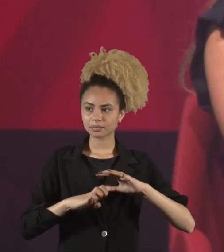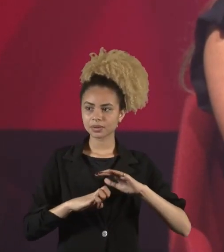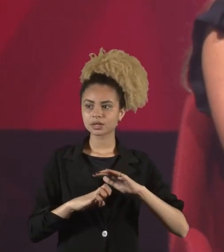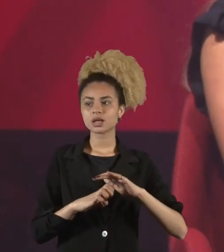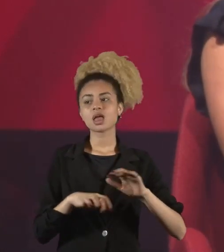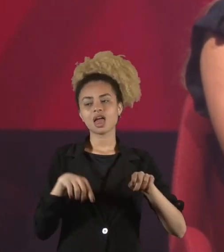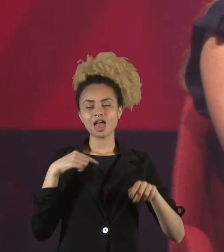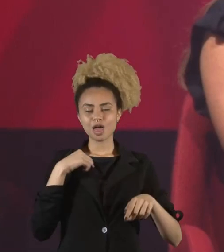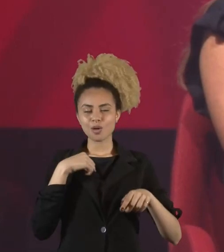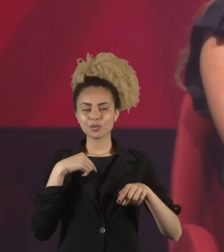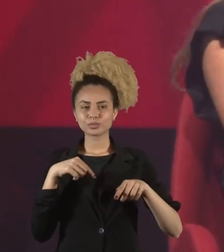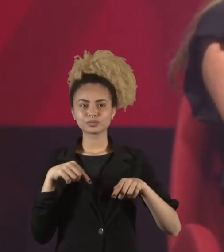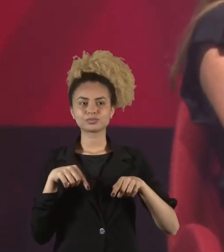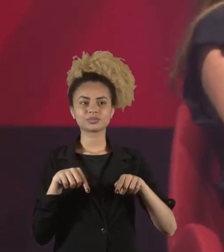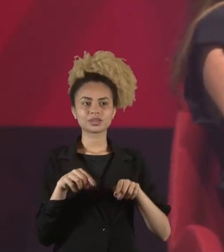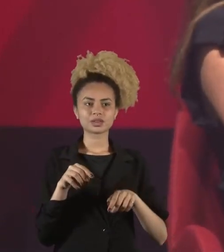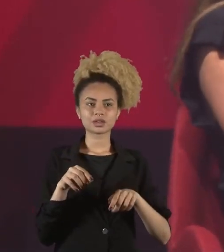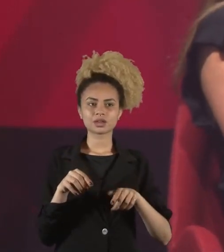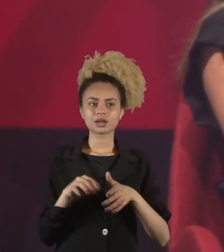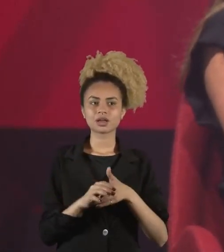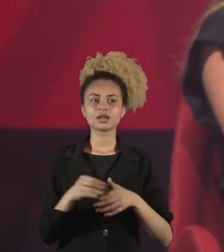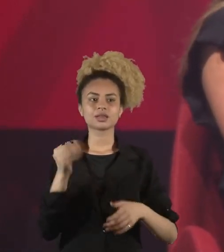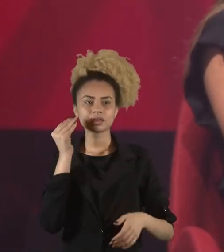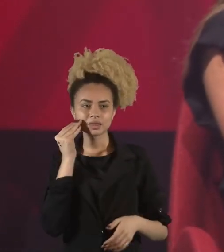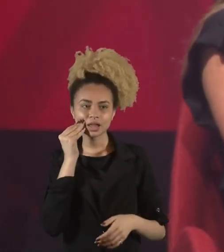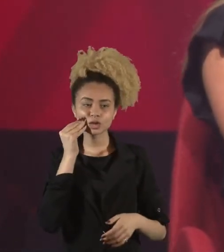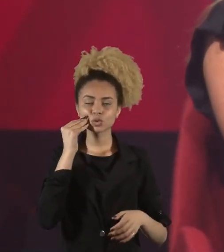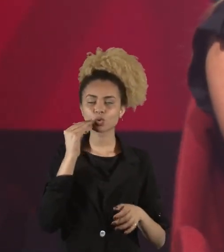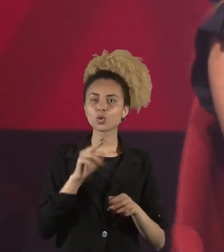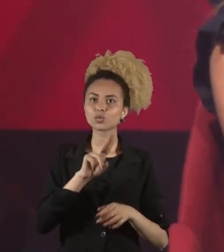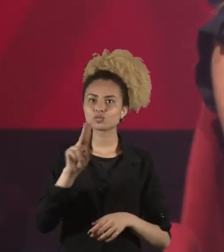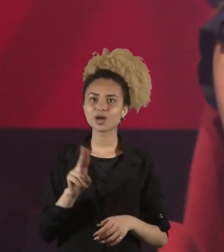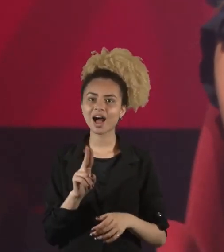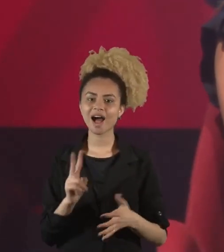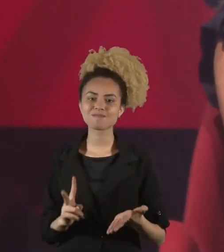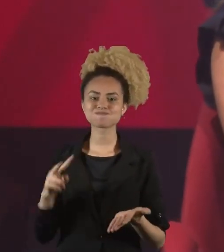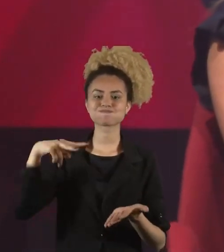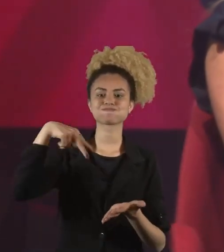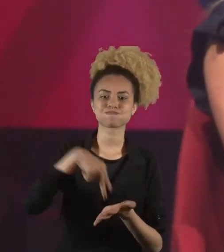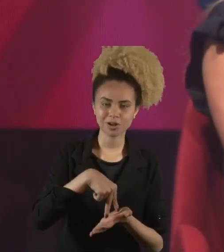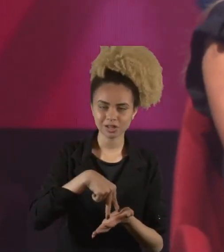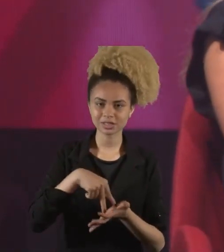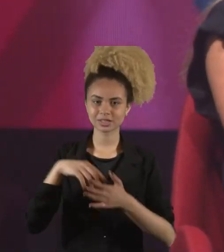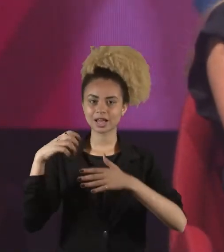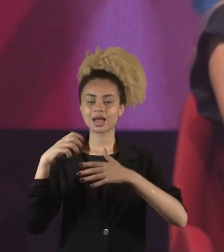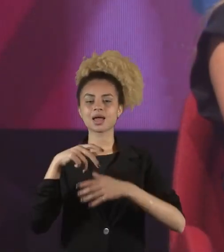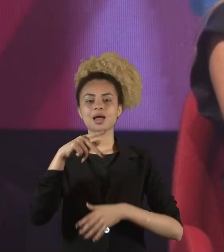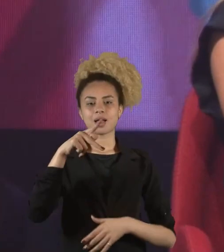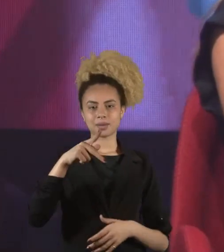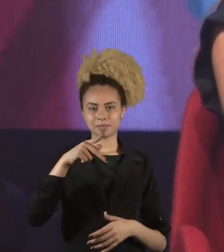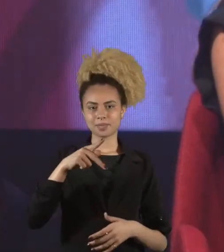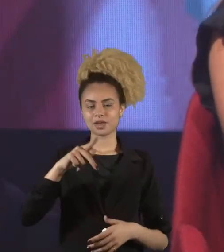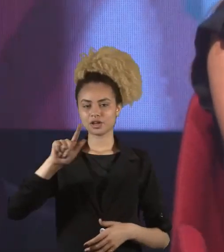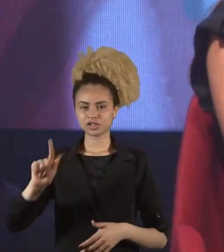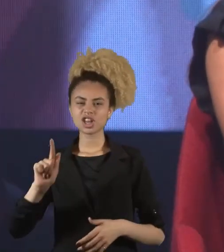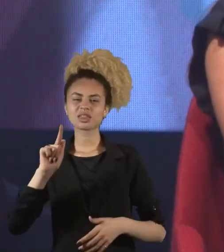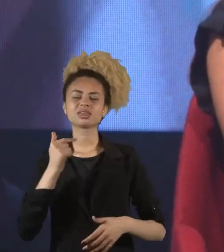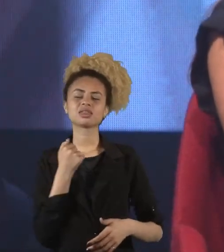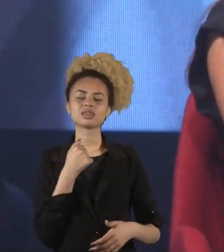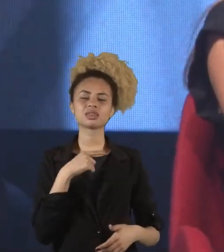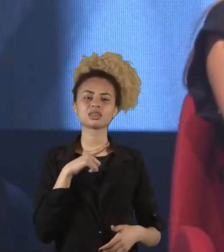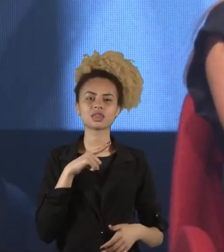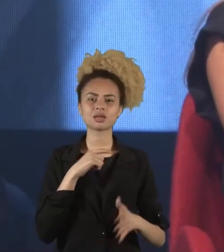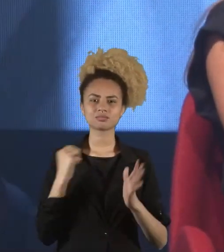eu tento usar a voz das nossas marcas. As marcas da P&G estão inseridas em nove de cada dez